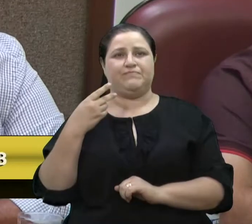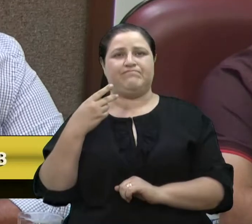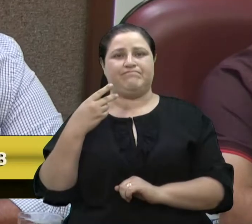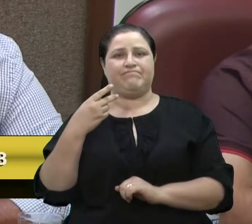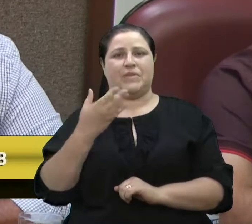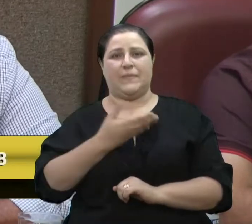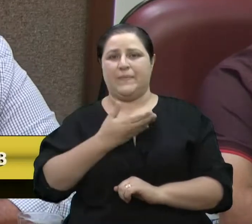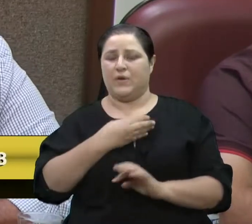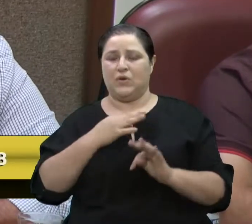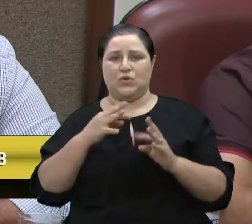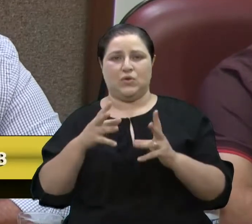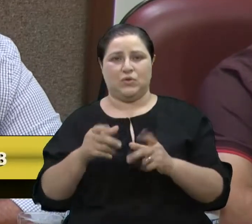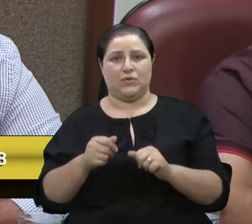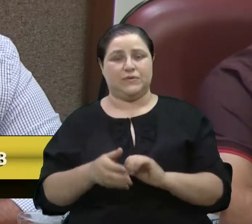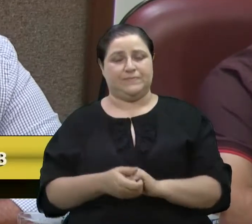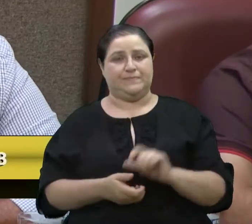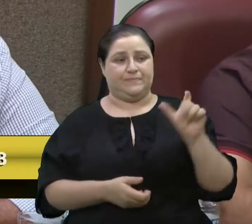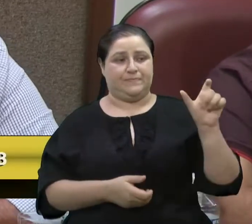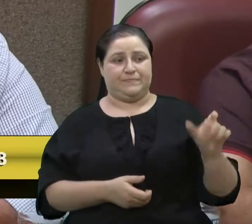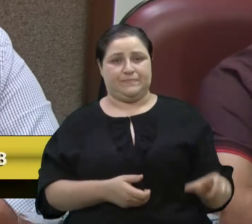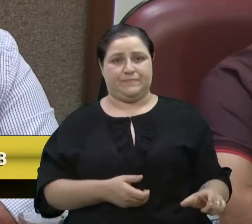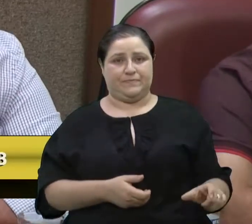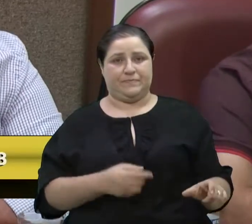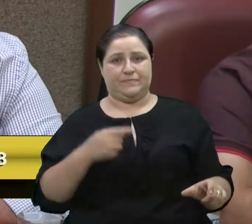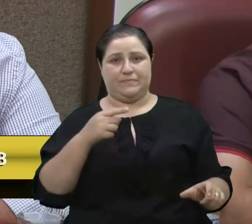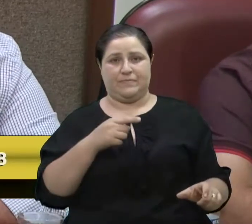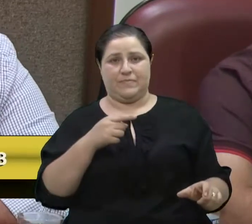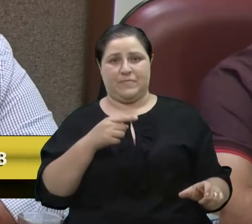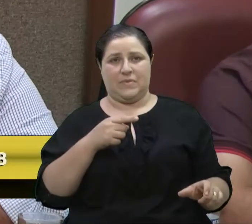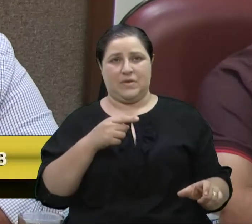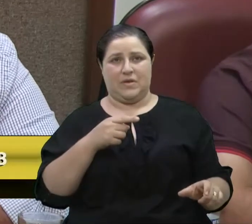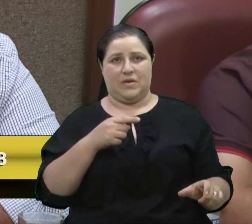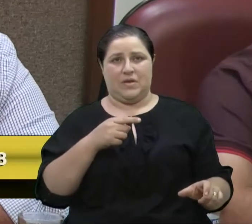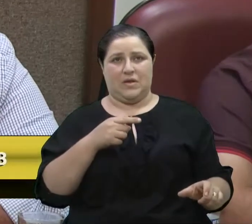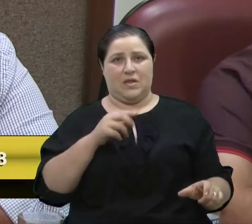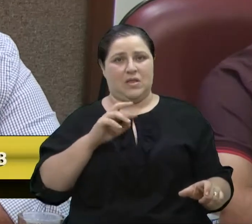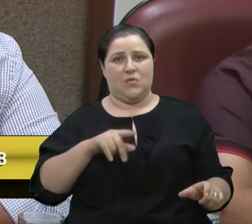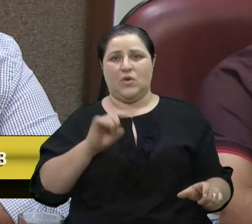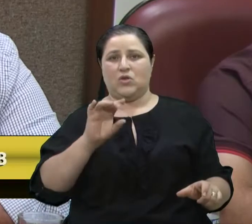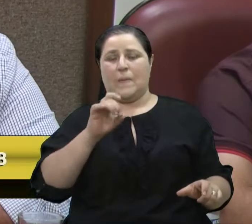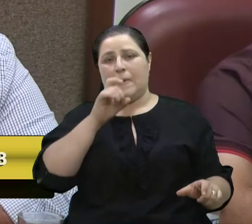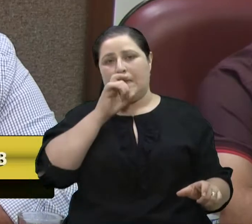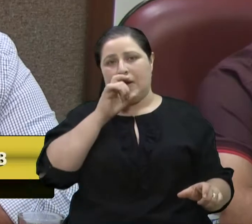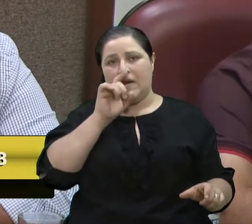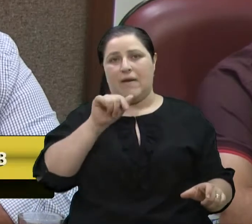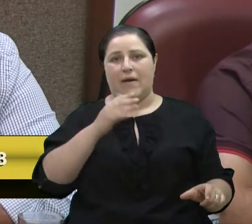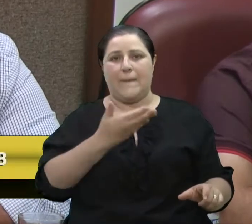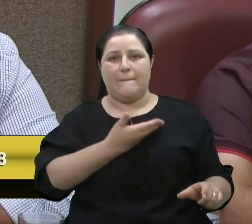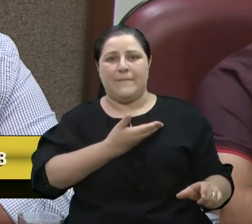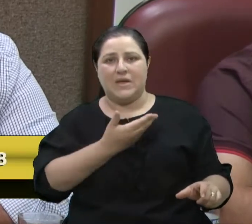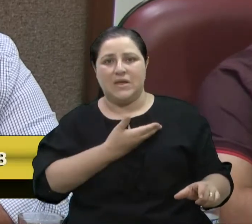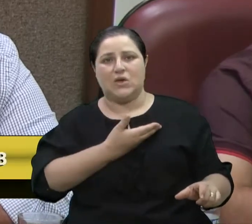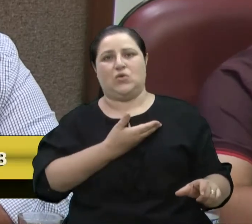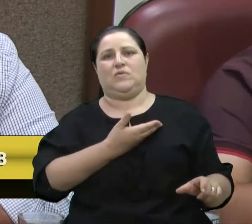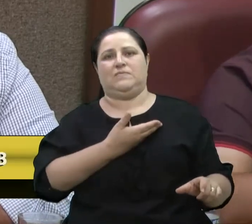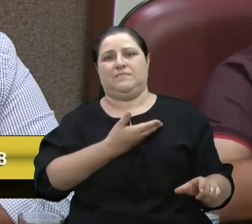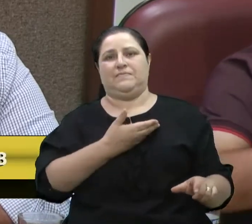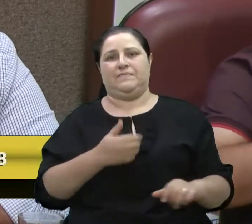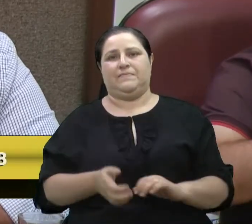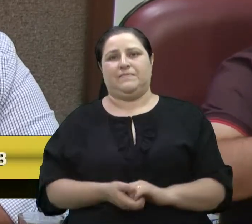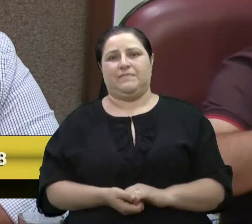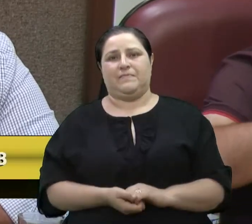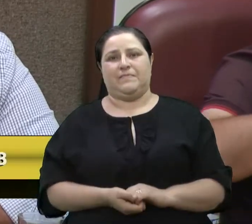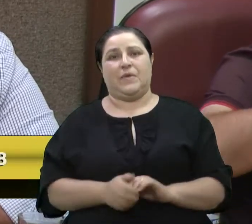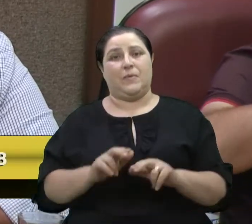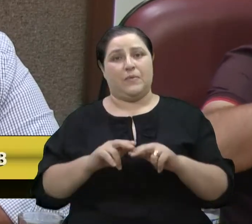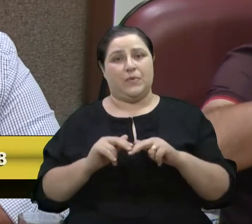assim, o vereador Adriano, ele não era o pai, ele era o amigo, né? Era um amigo, além de tudo. Então,